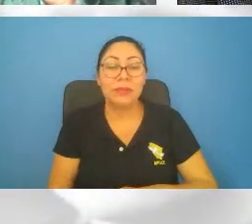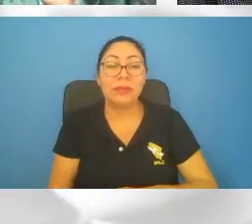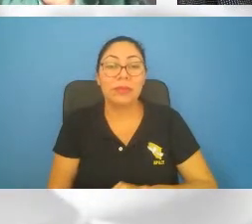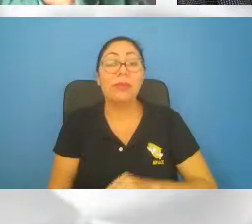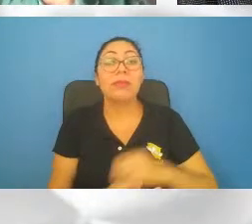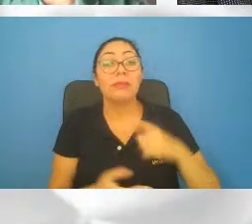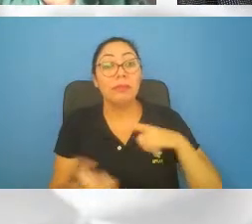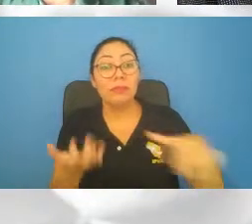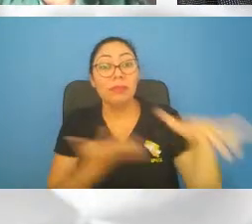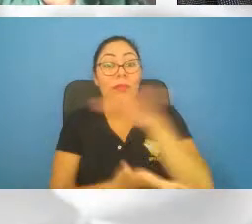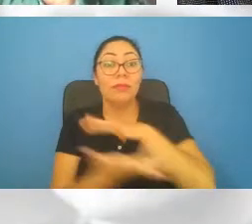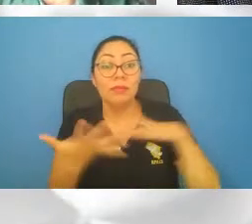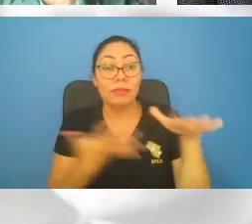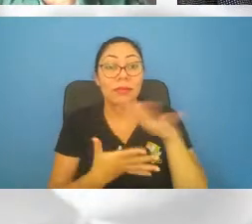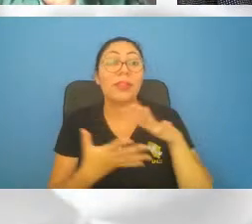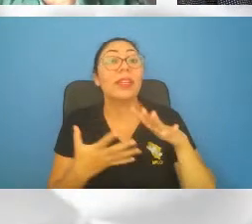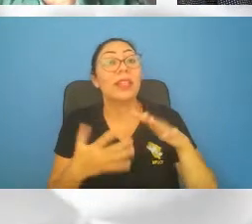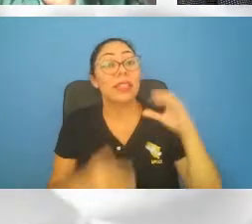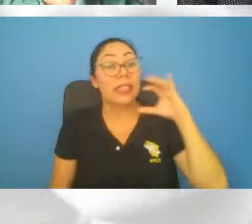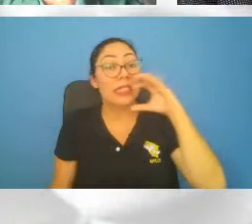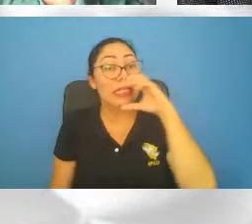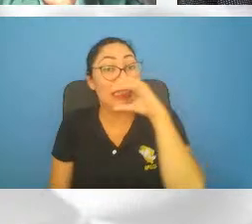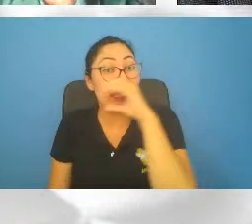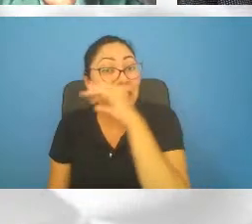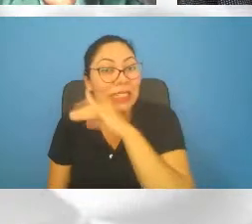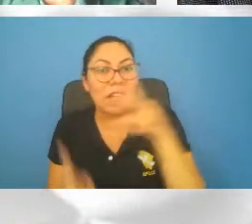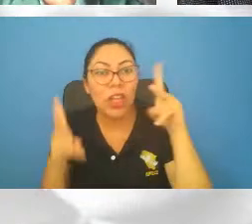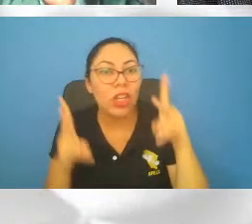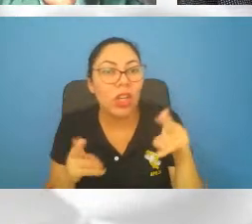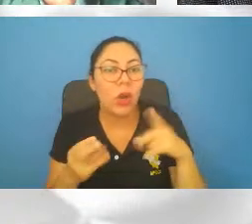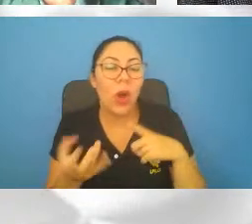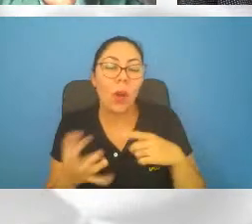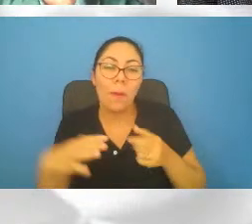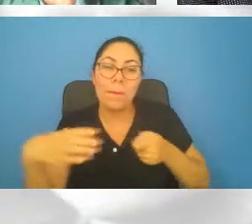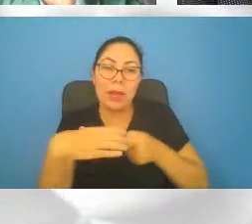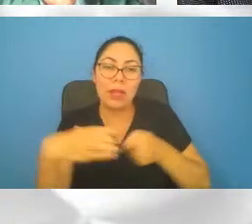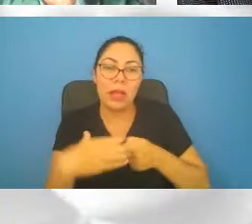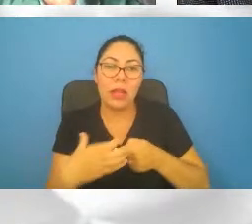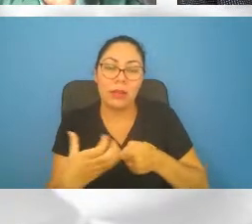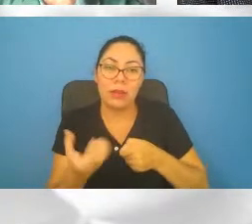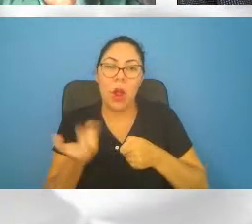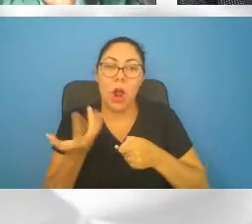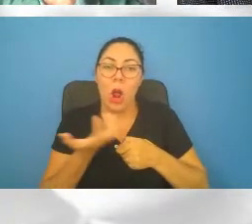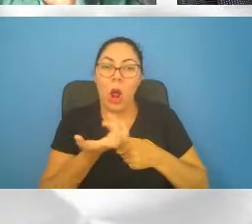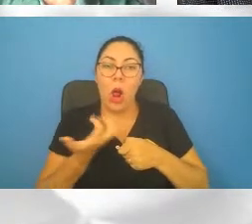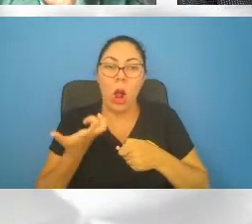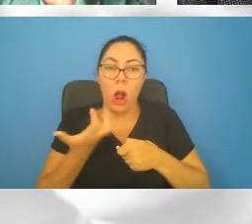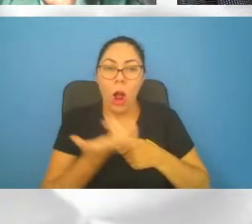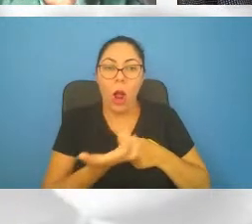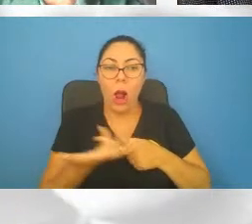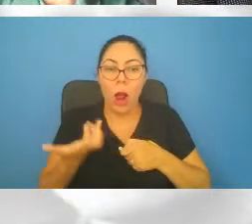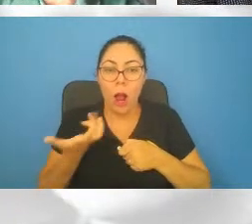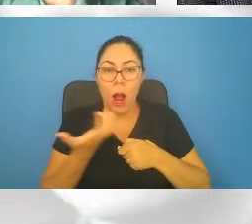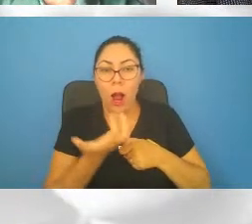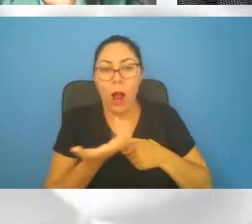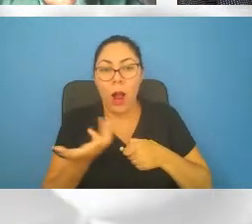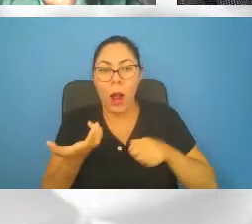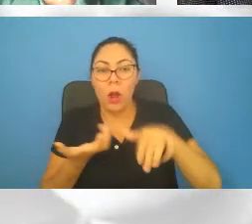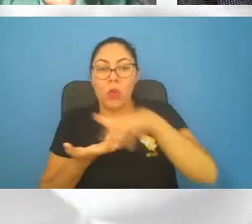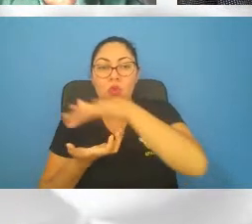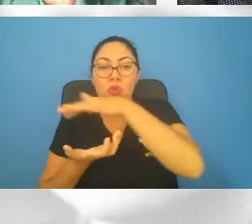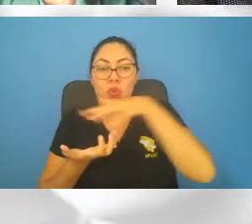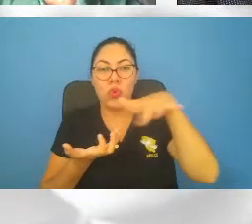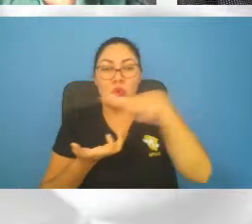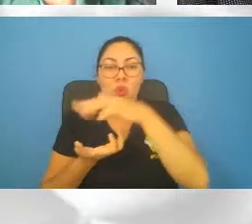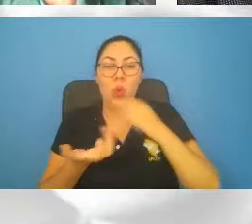expansão é como um gás que sai da panela, uma água fervendo. Se você botar a mão em cima da água fervendo ali